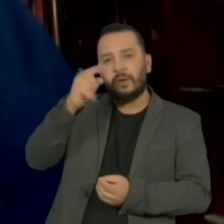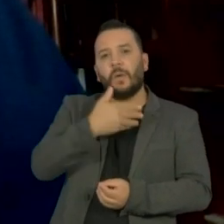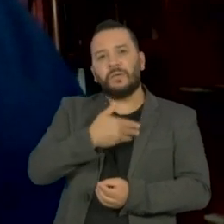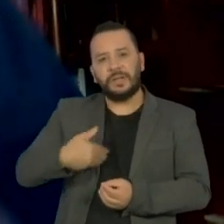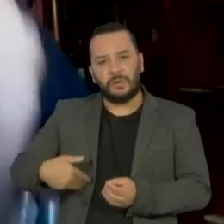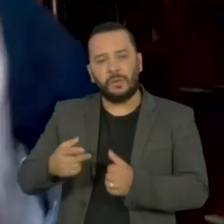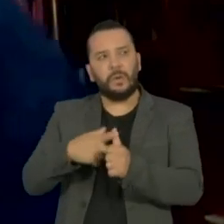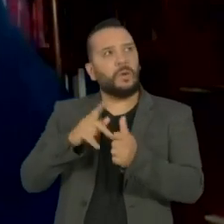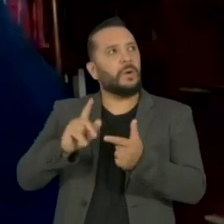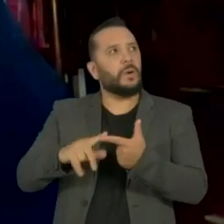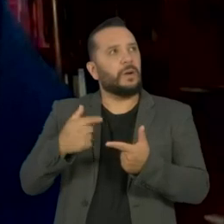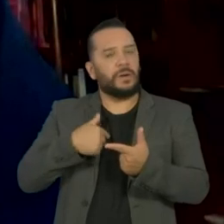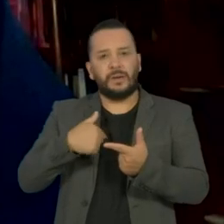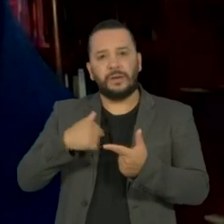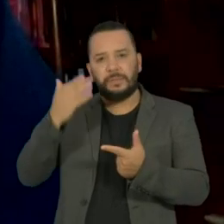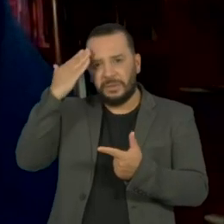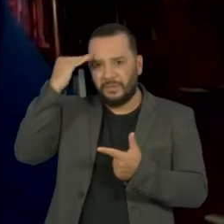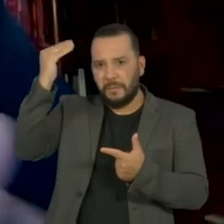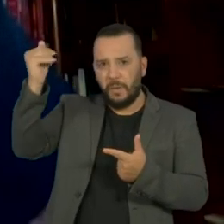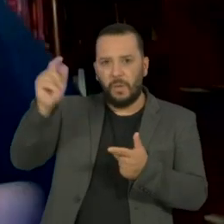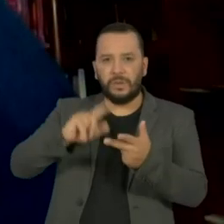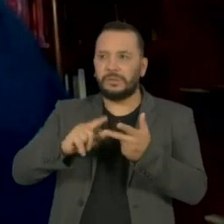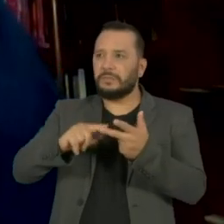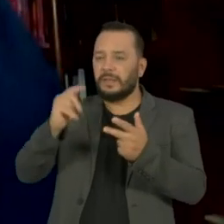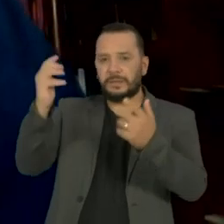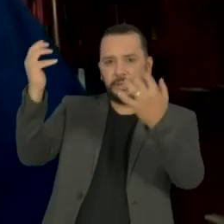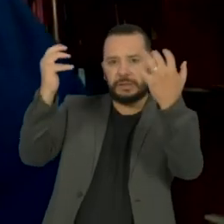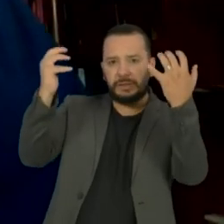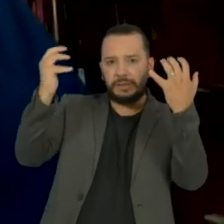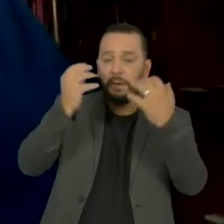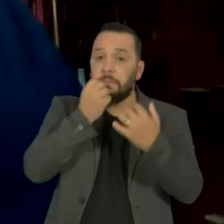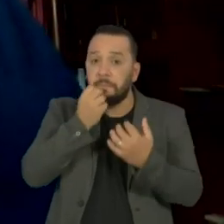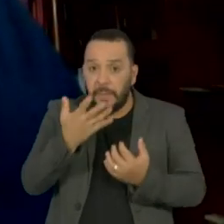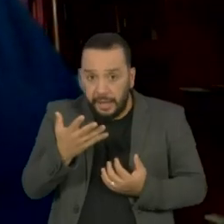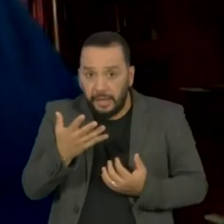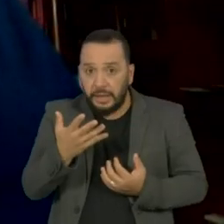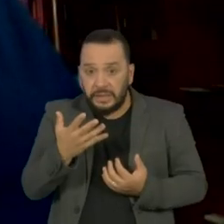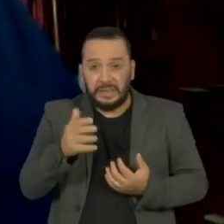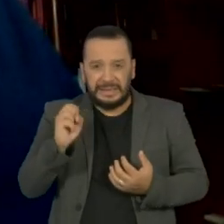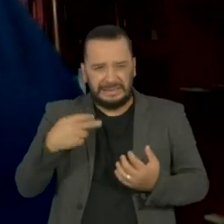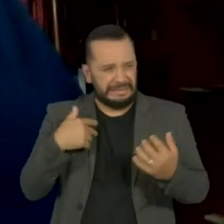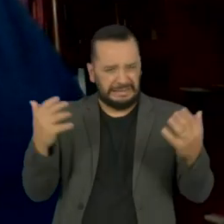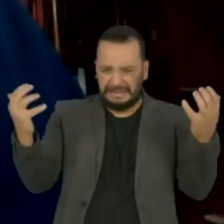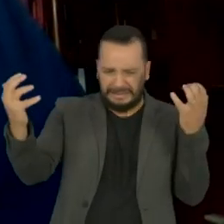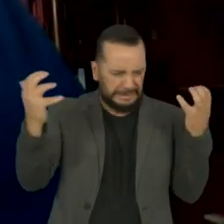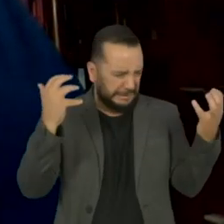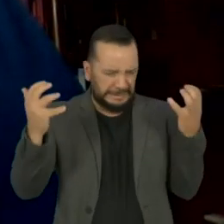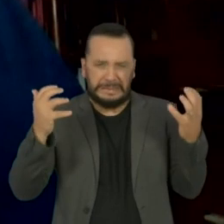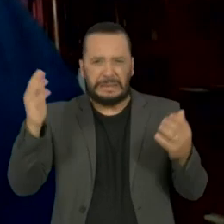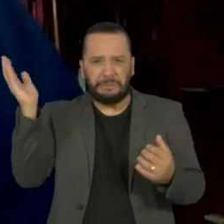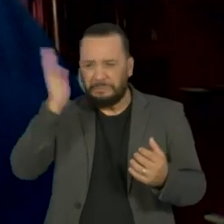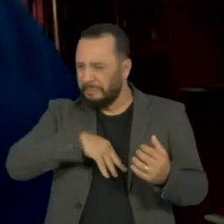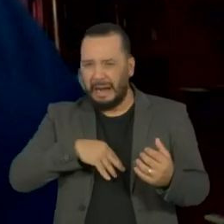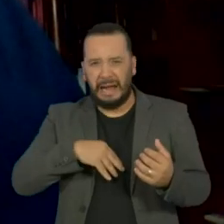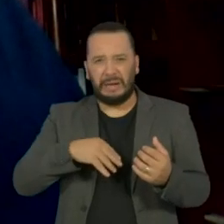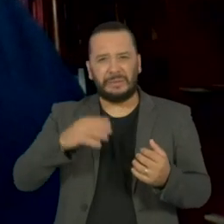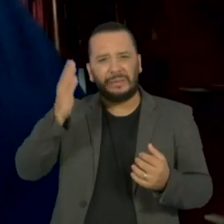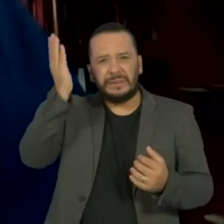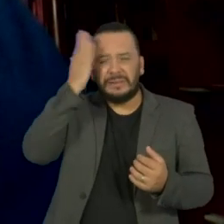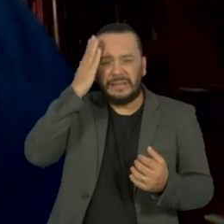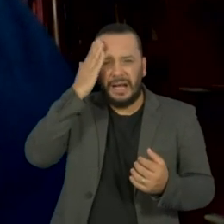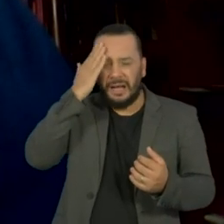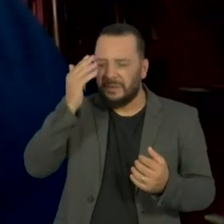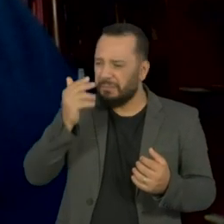capazes, inclusive, de nos tranquilizar. Quando a gente encontra um discurso negacionista, um